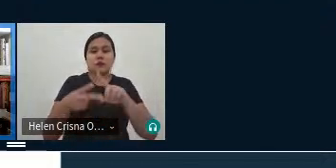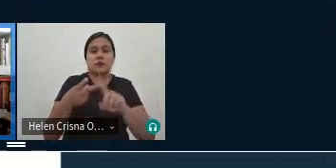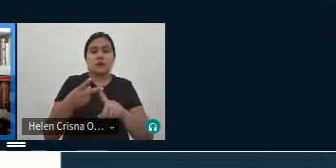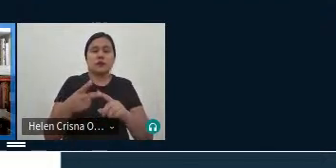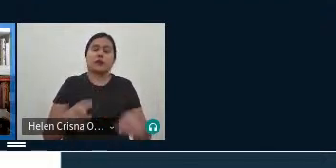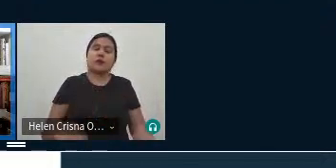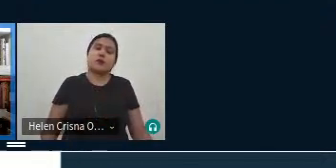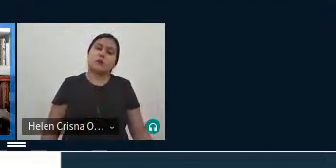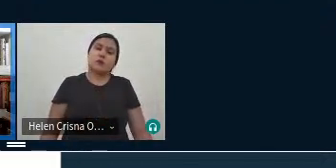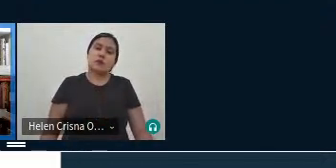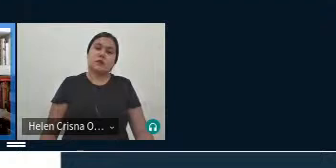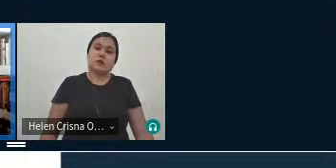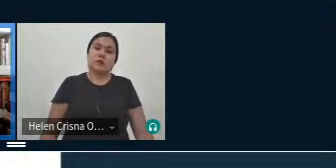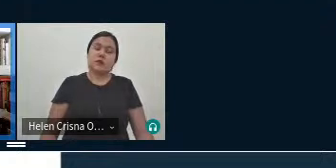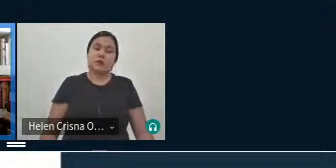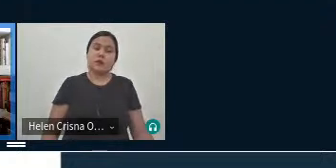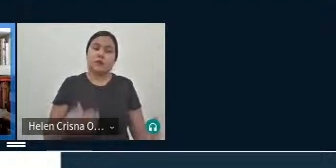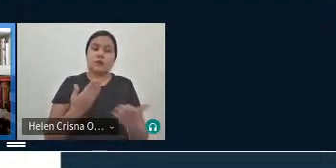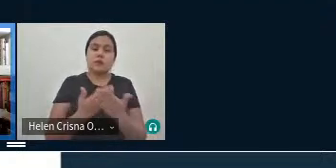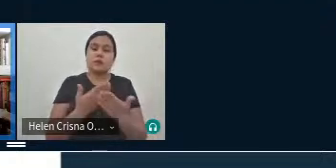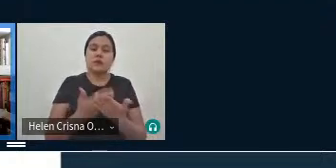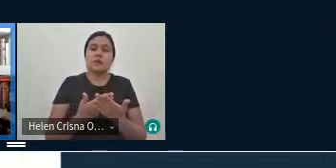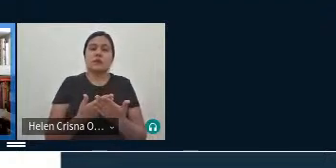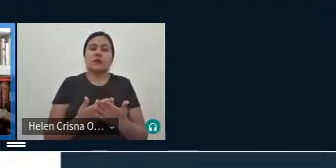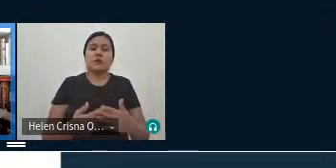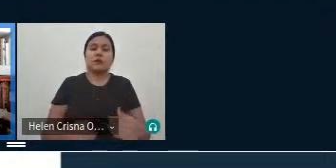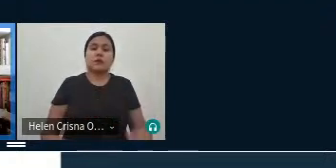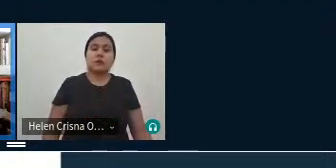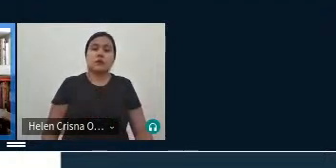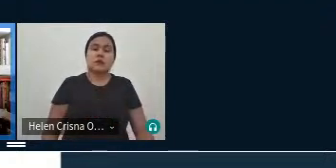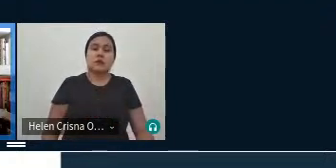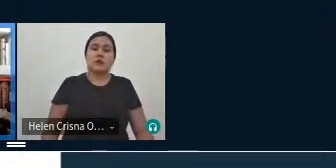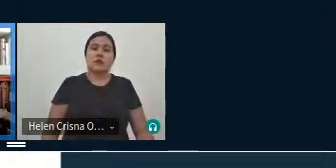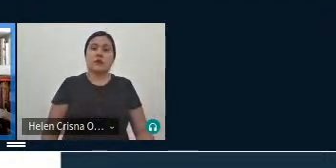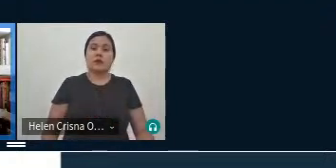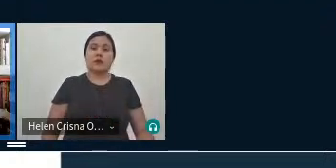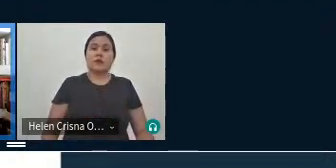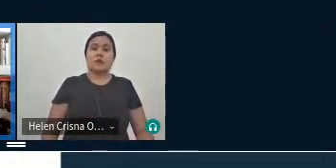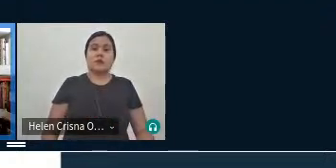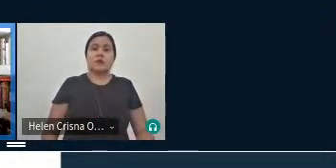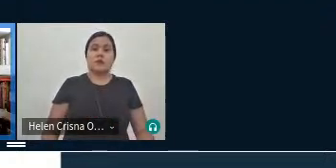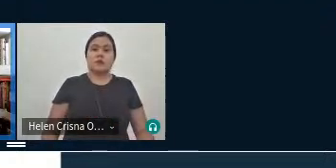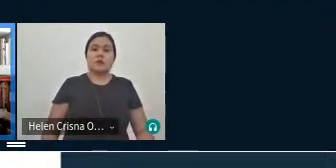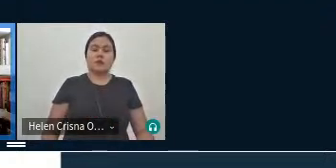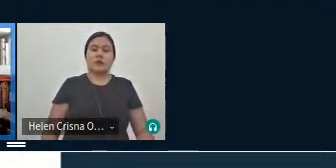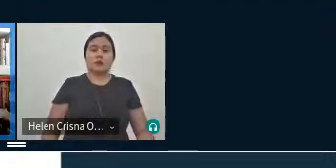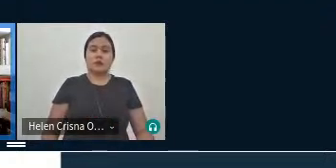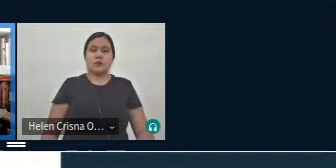esses esses dois estudos né então deixa eu ver aqui a